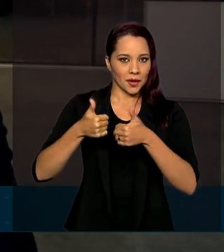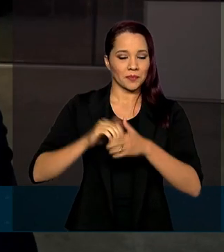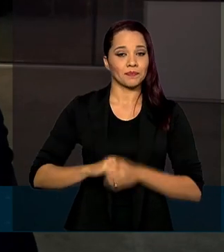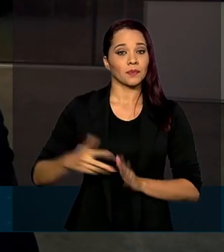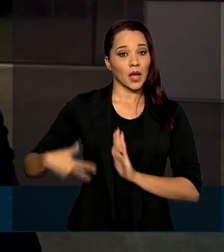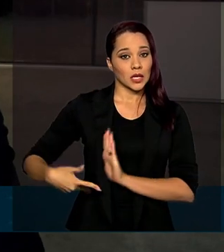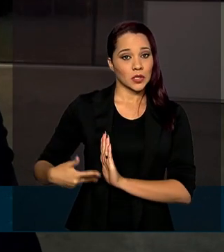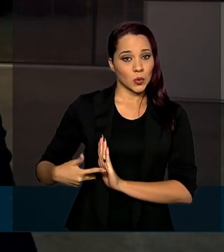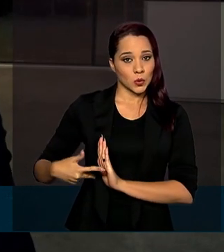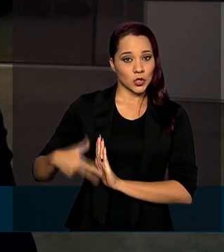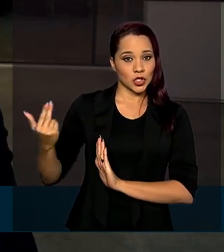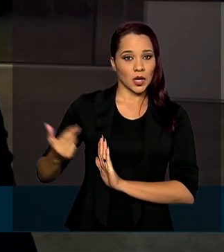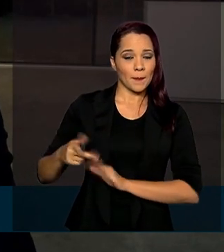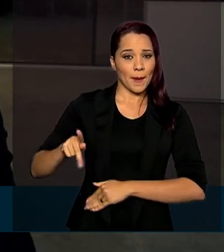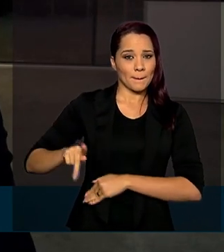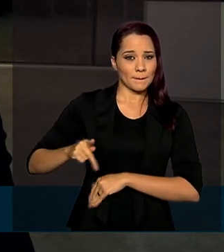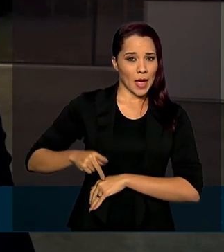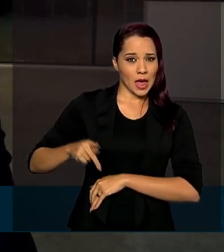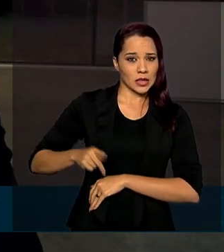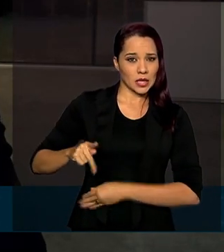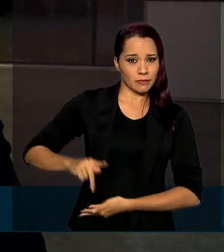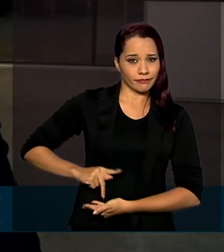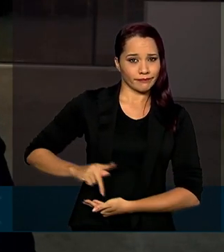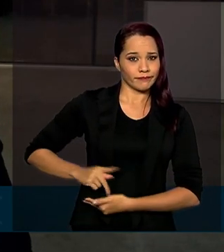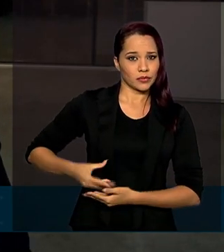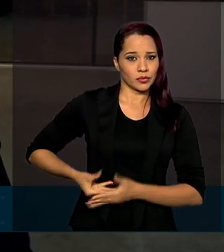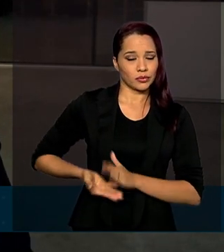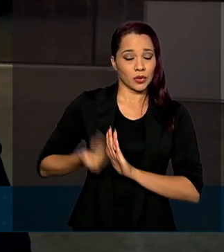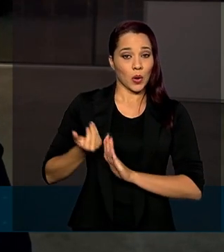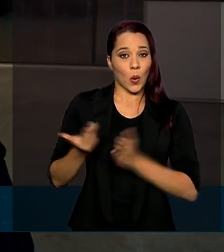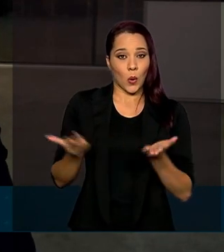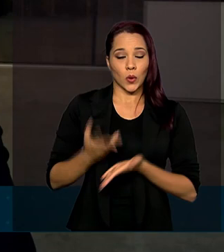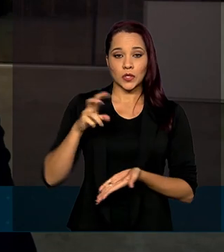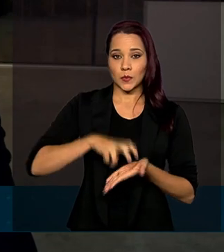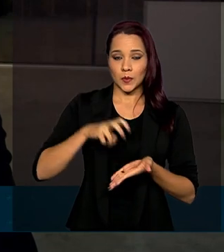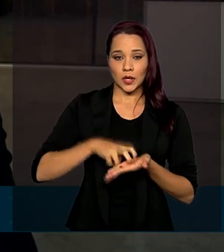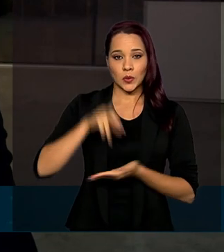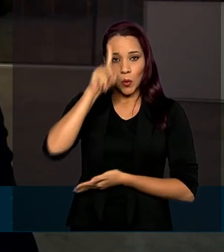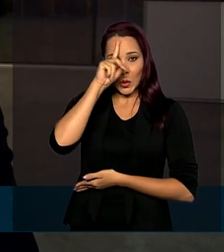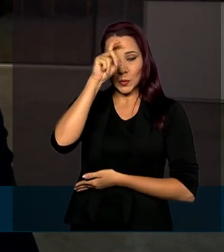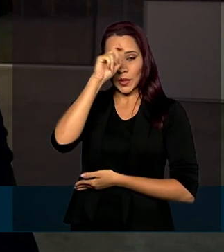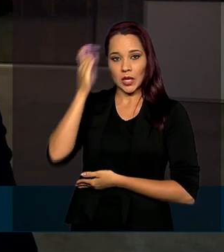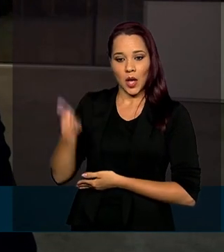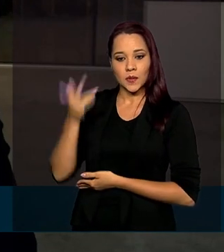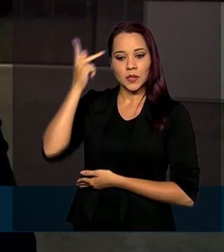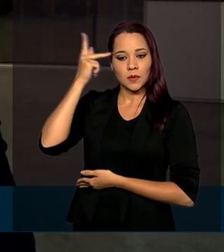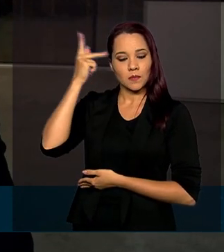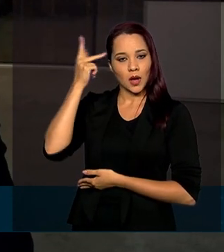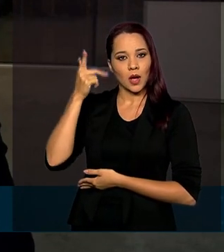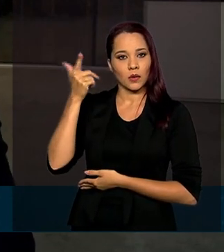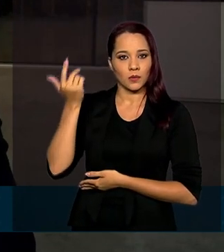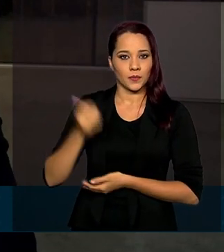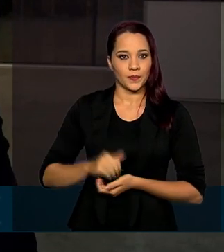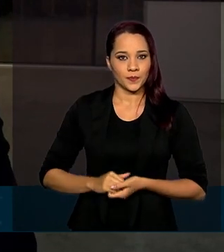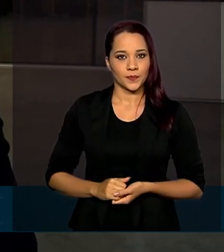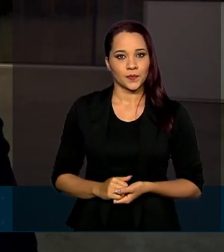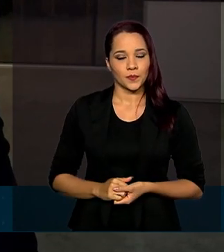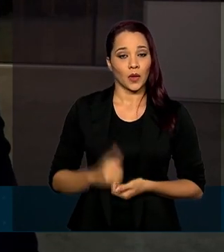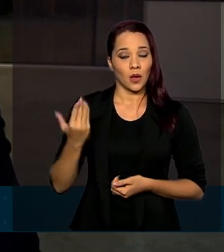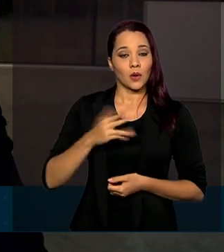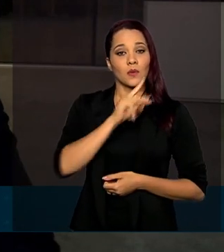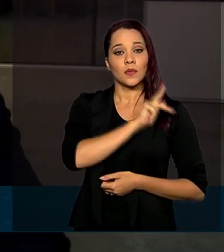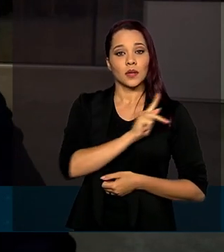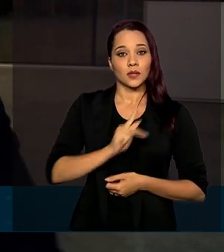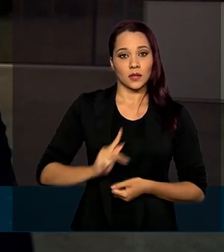cirurgia para a retirada de uma pedra na bexiga foi realizada na manhã de hoje aqui no Hospital Albert Einstein, na zona sul de São Paulo. O